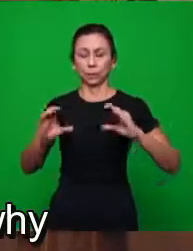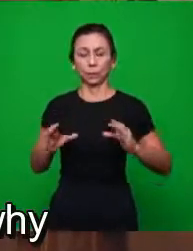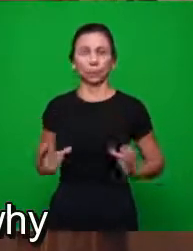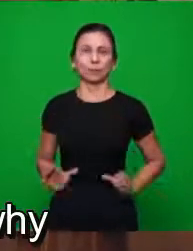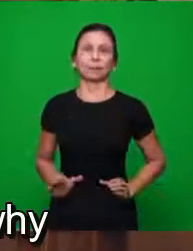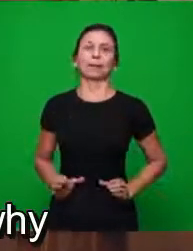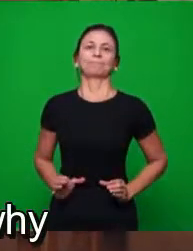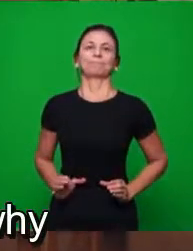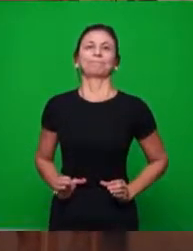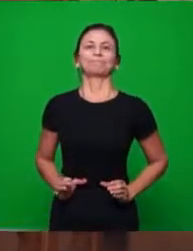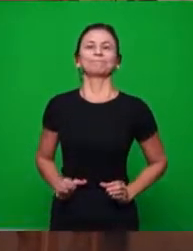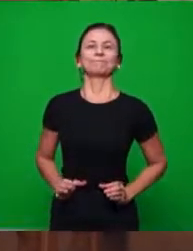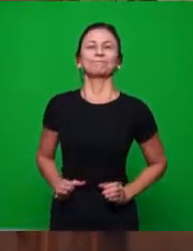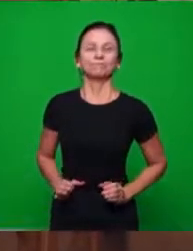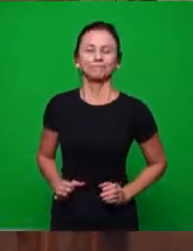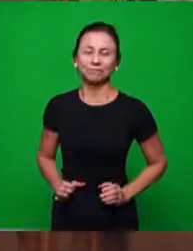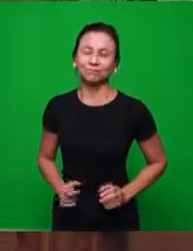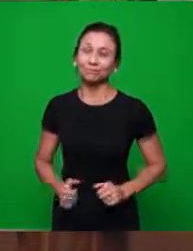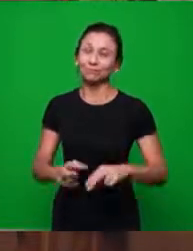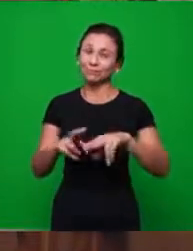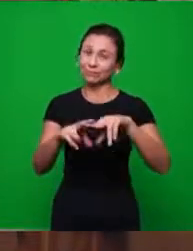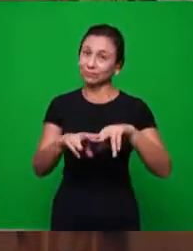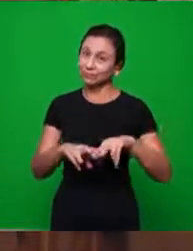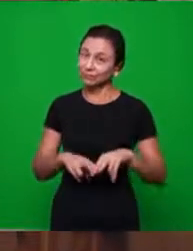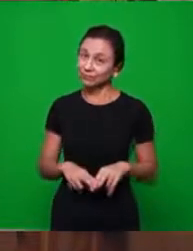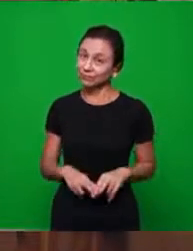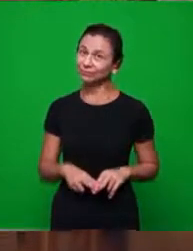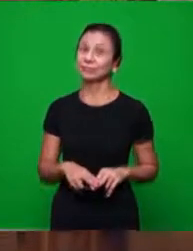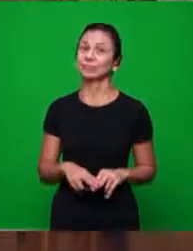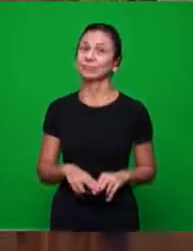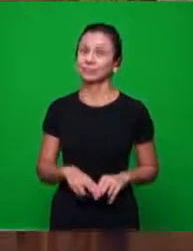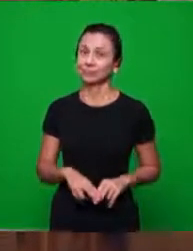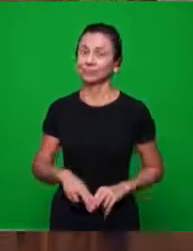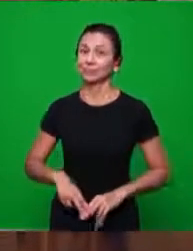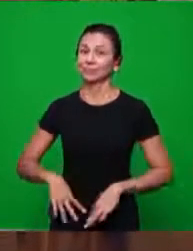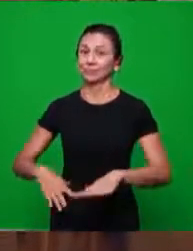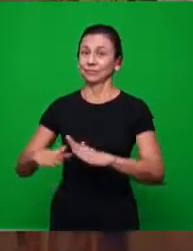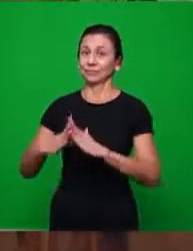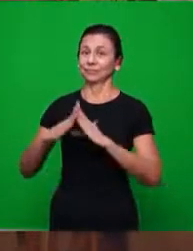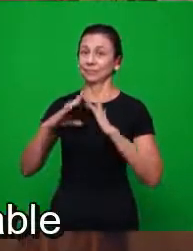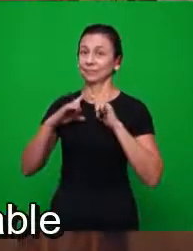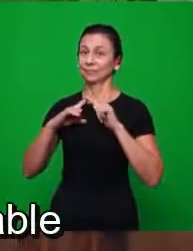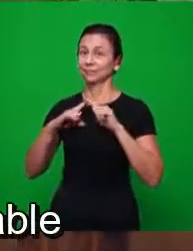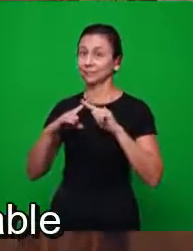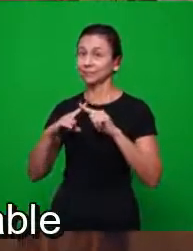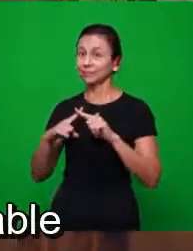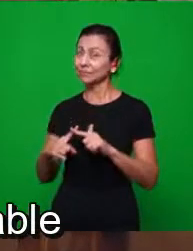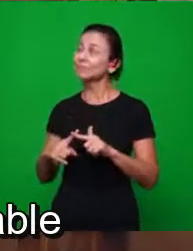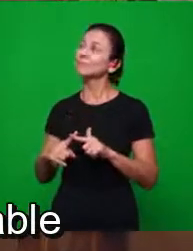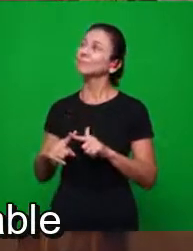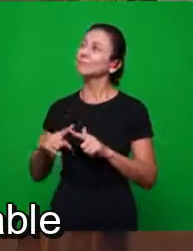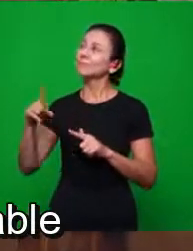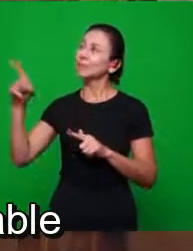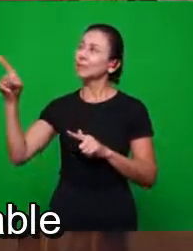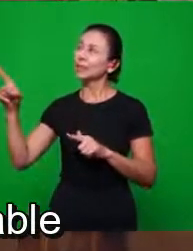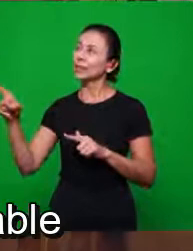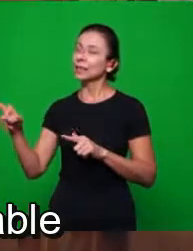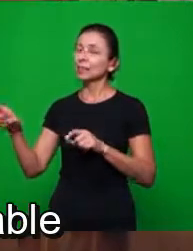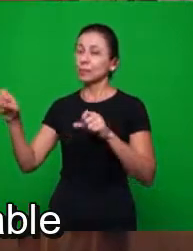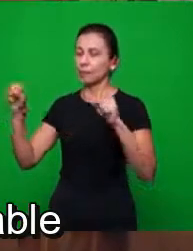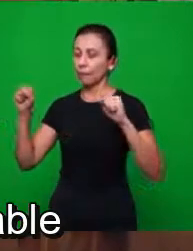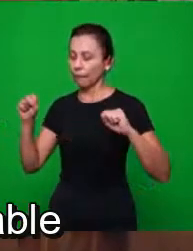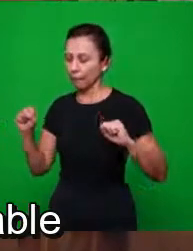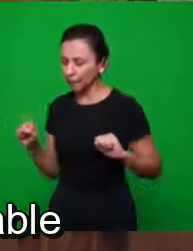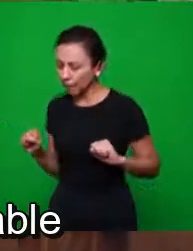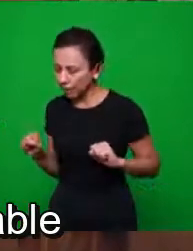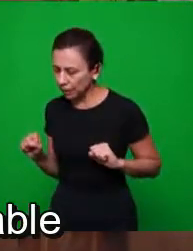época. Por isso que essa igreja é uma igreja que o Senhor aceitou. A palavra Éfeso